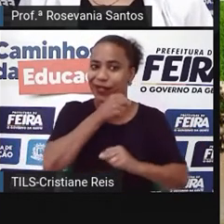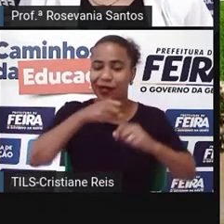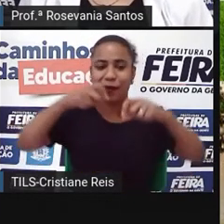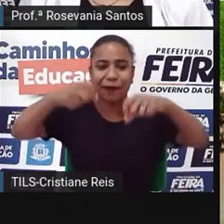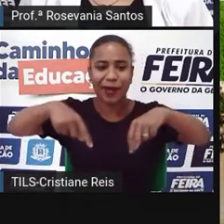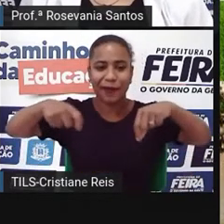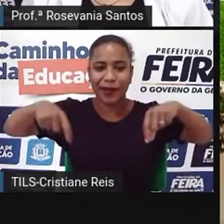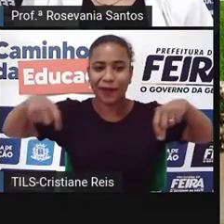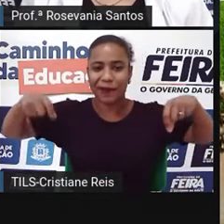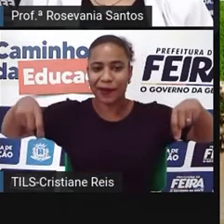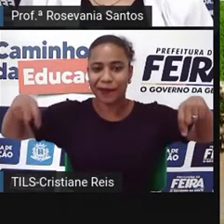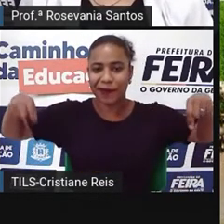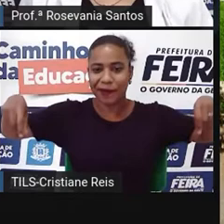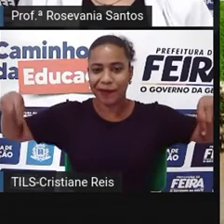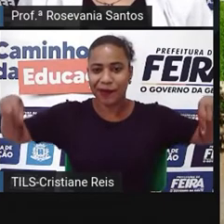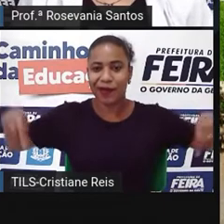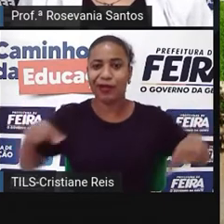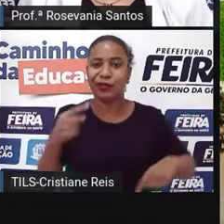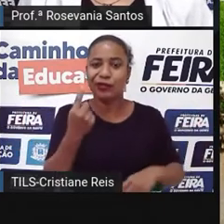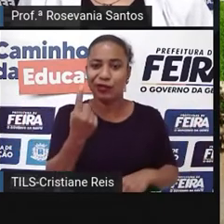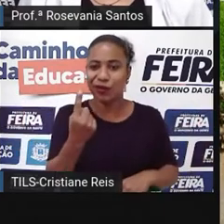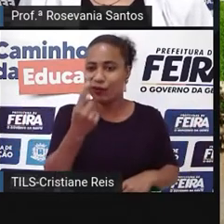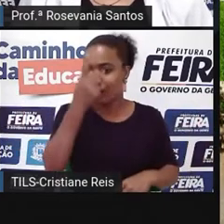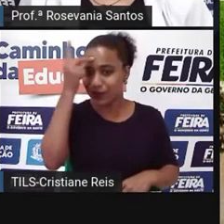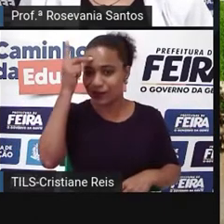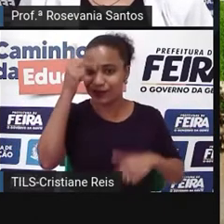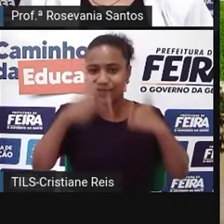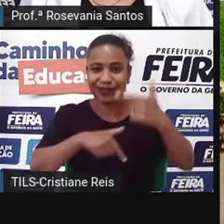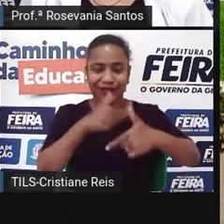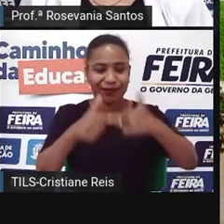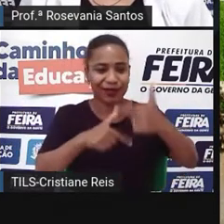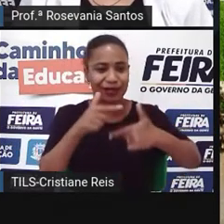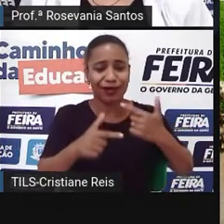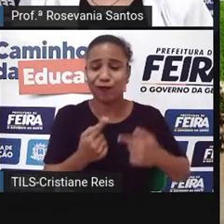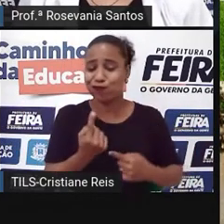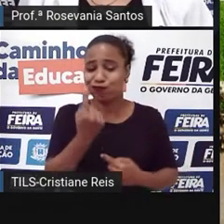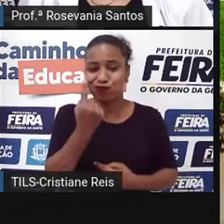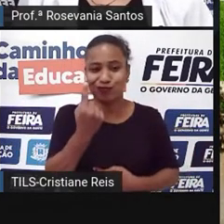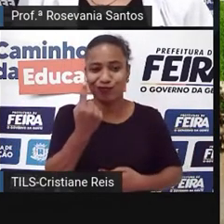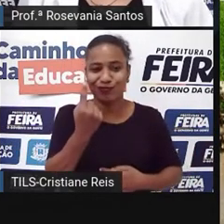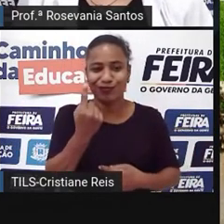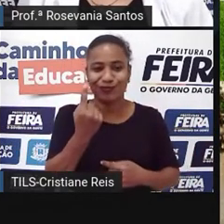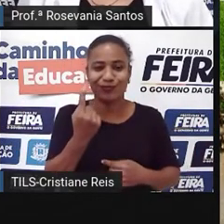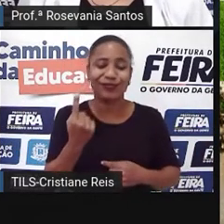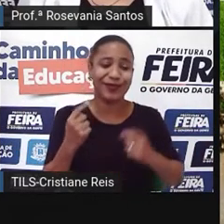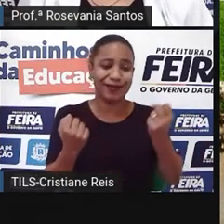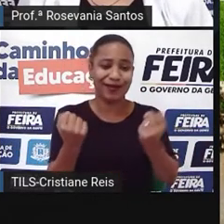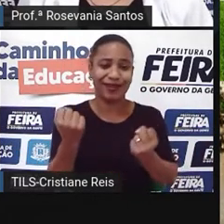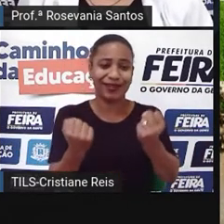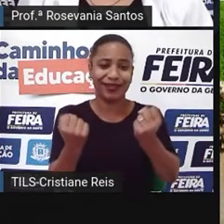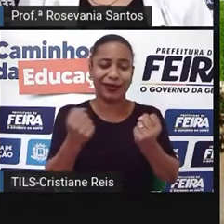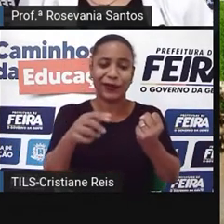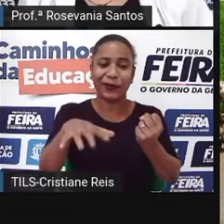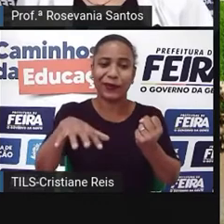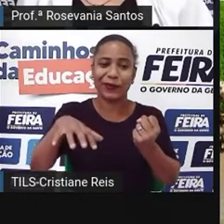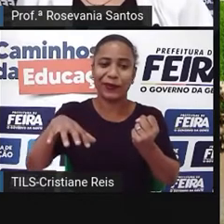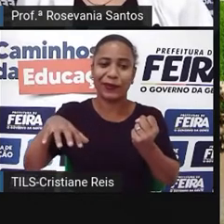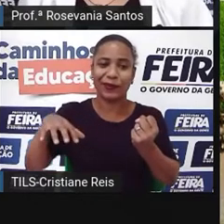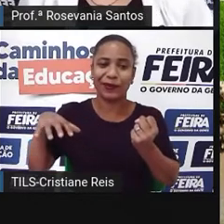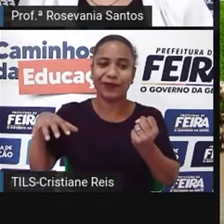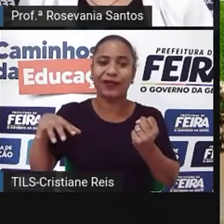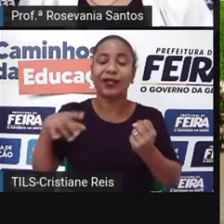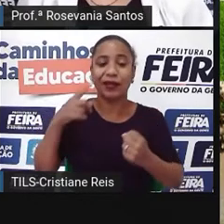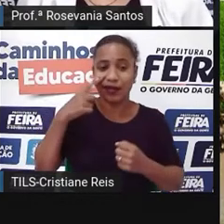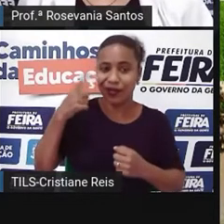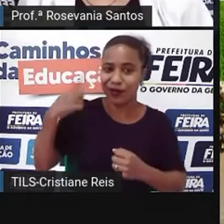Só um trabalhador para você perceber. E depois, olha o resultado disso, né, gente? Totalmente diferente do que a gente